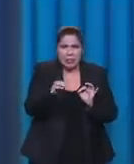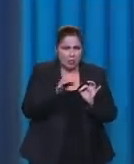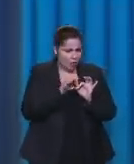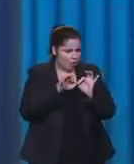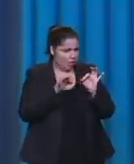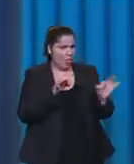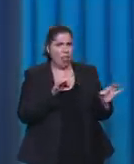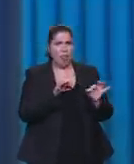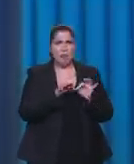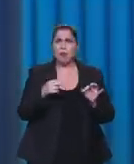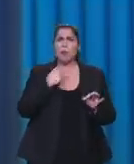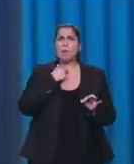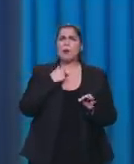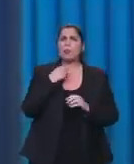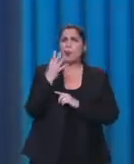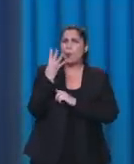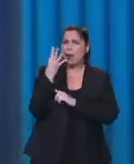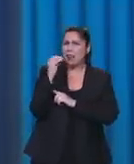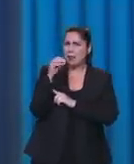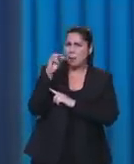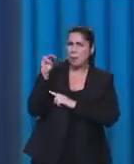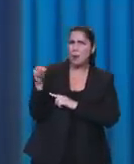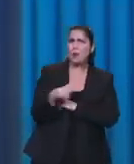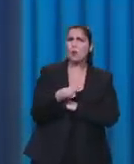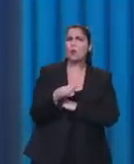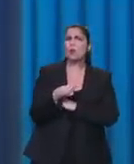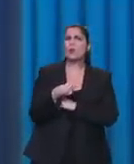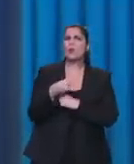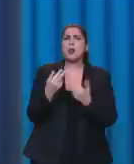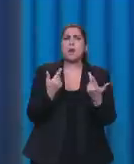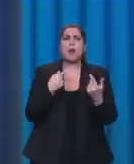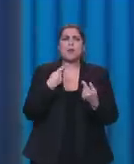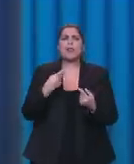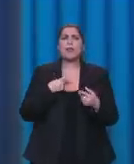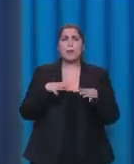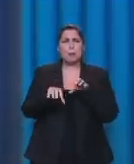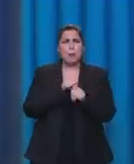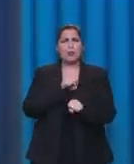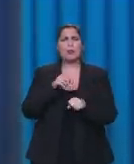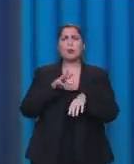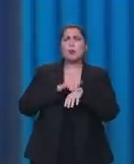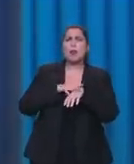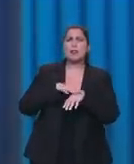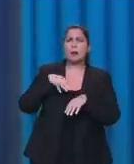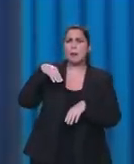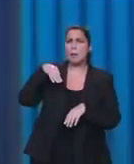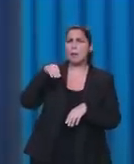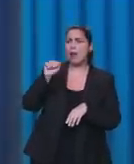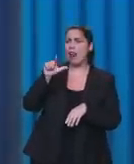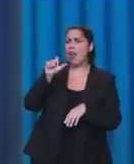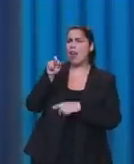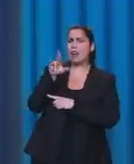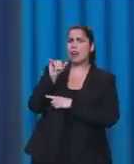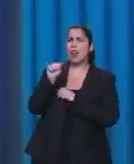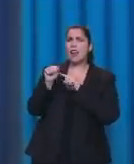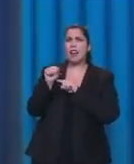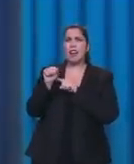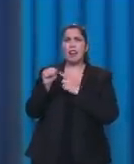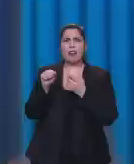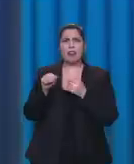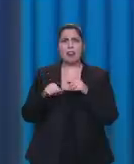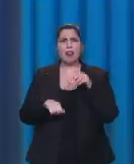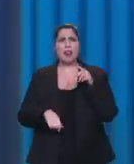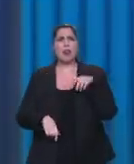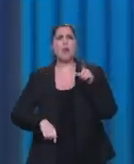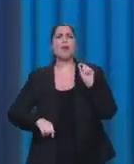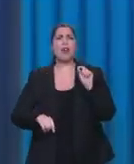40 milhões de irmãos nossos vivem na Amazônia, contraíram malária, estão ali e muitos deles, ou seus pais, recentemente foram